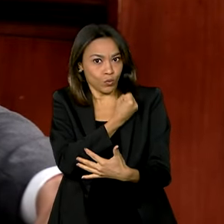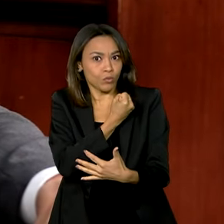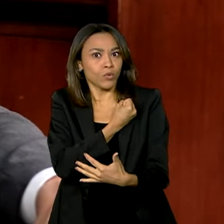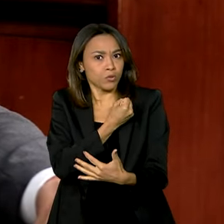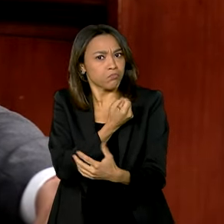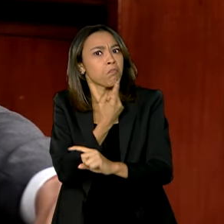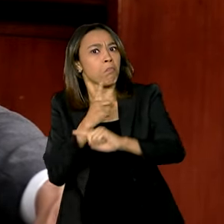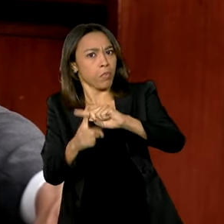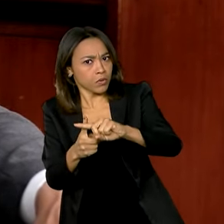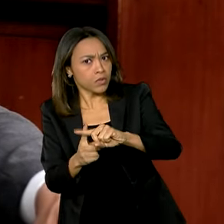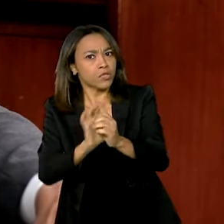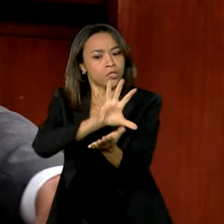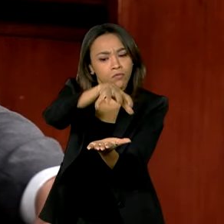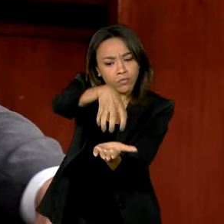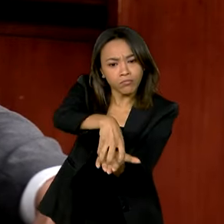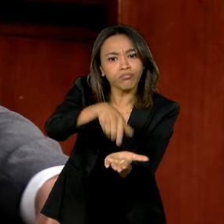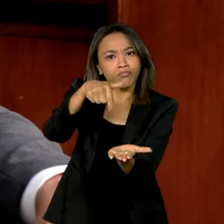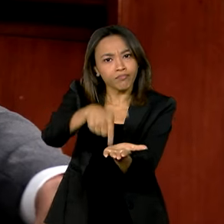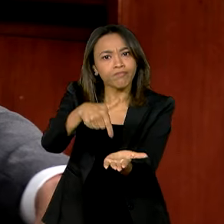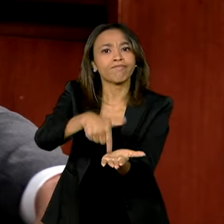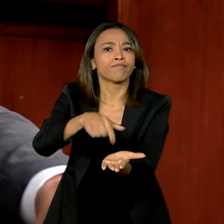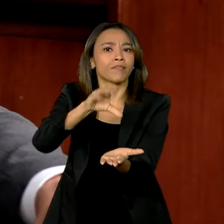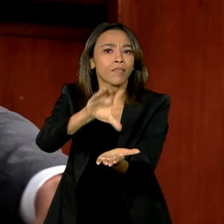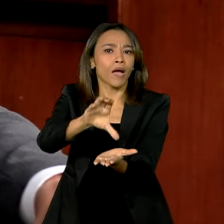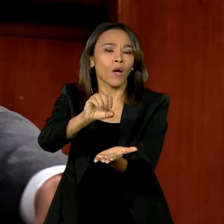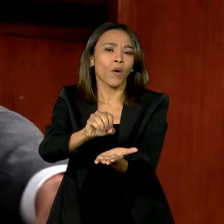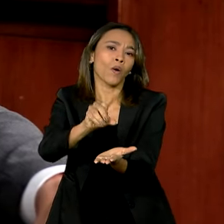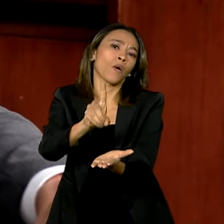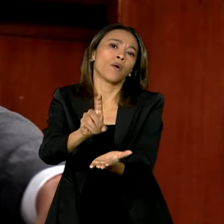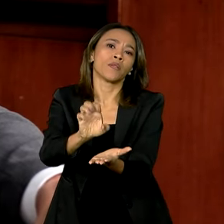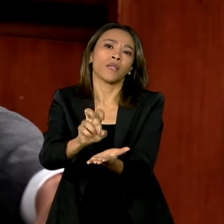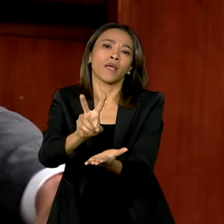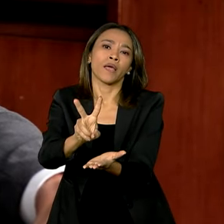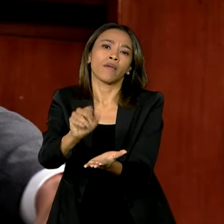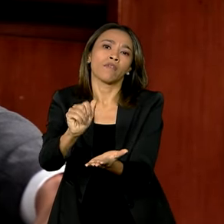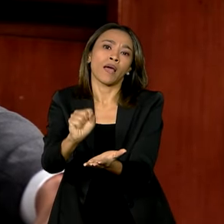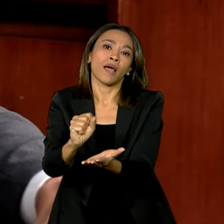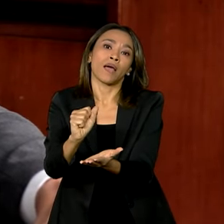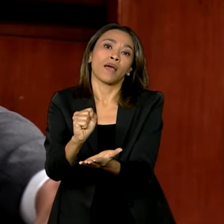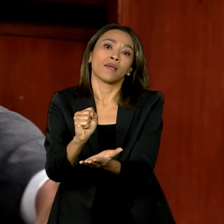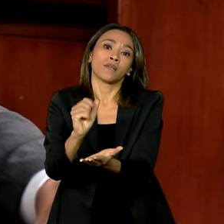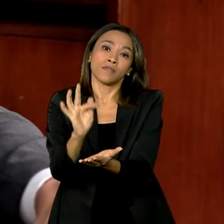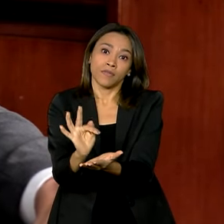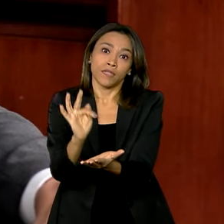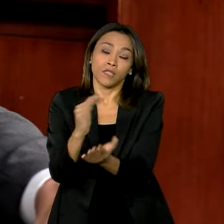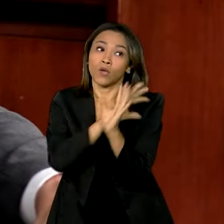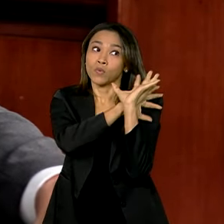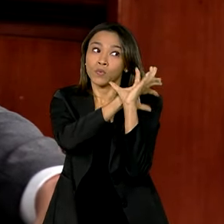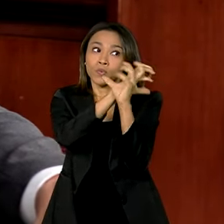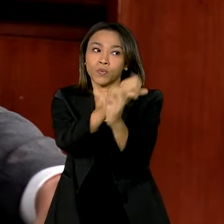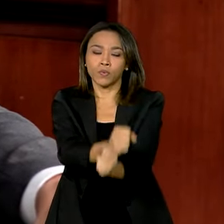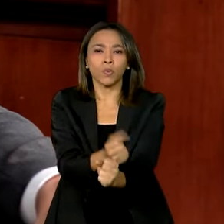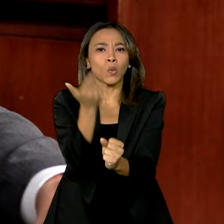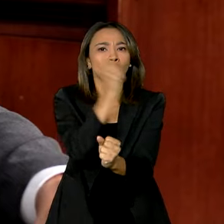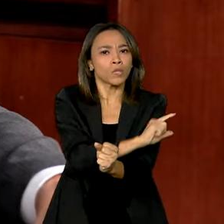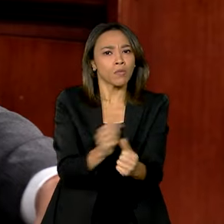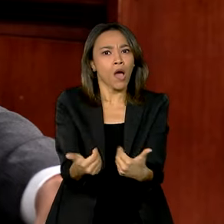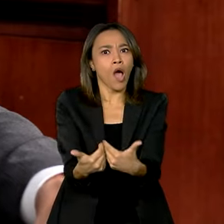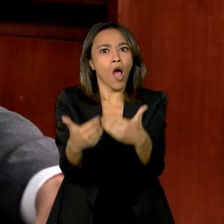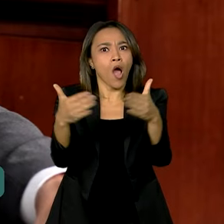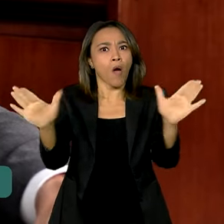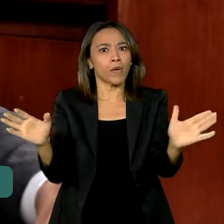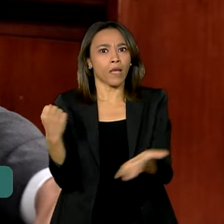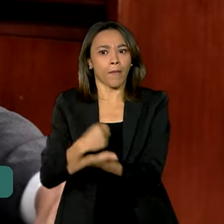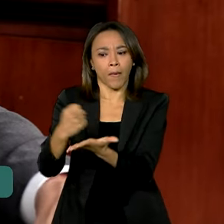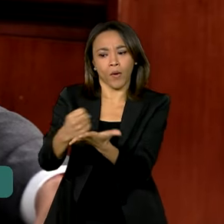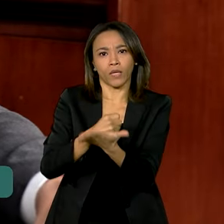positivos para a agricultura irrigada. Nós conseguimos, sucessivamente, ao longo dos últimos anos, aumentar o número de empregos nos